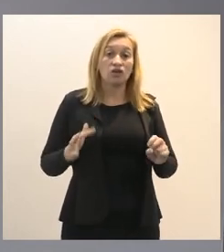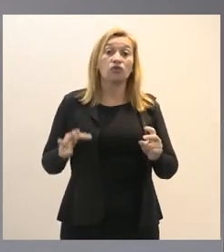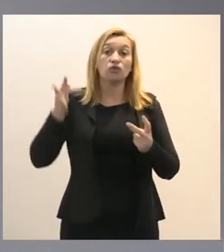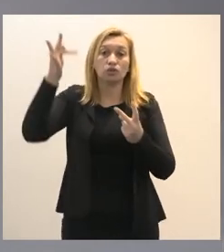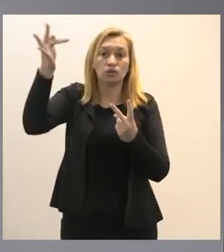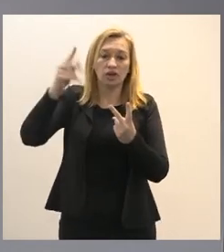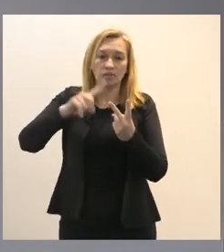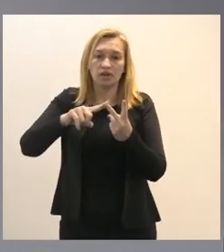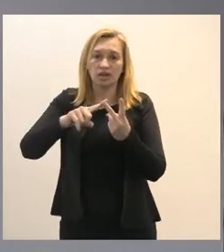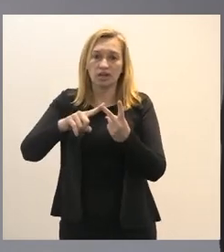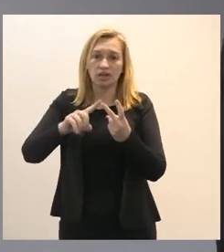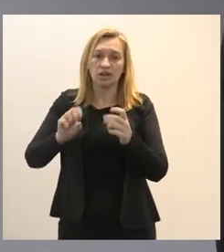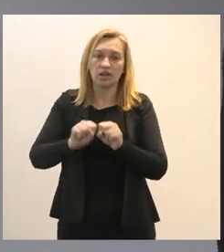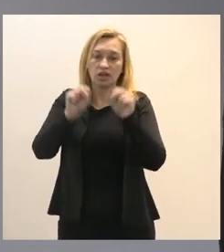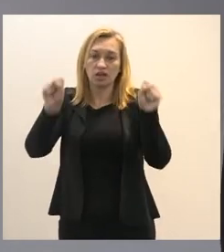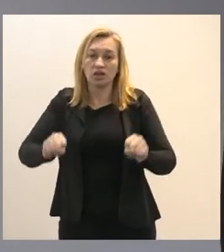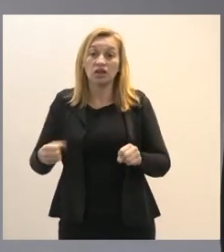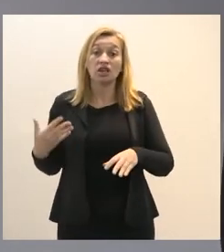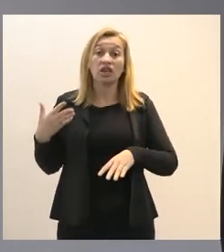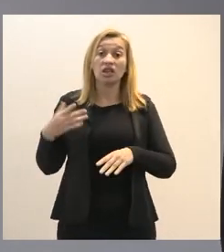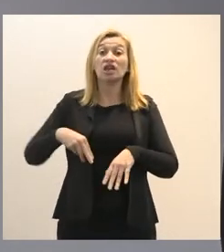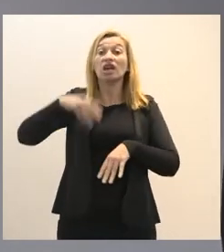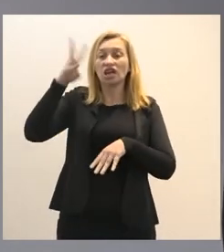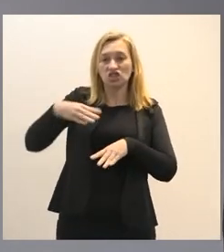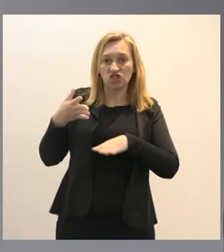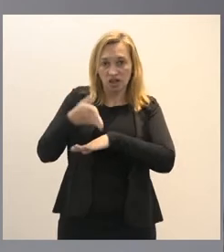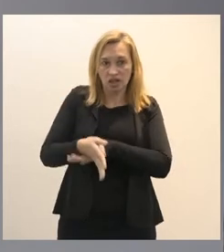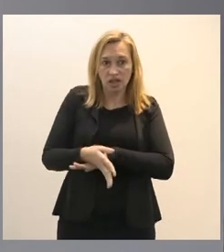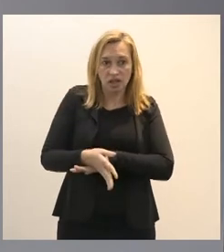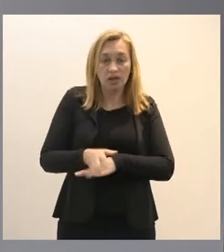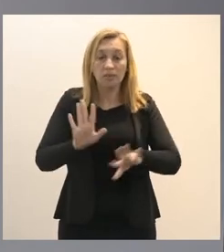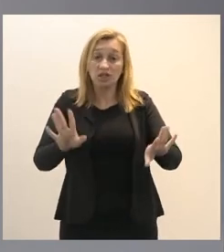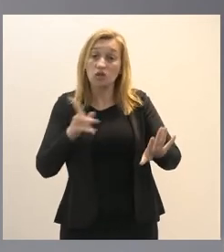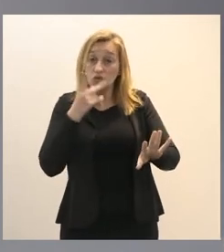advertência que mesmo mesmo